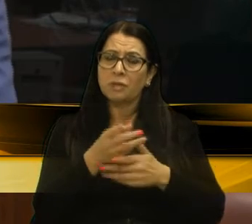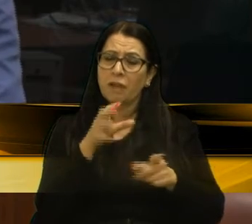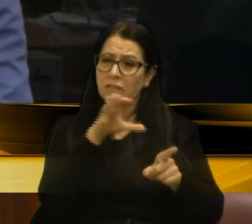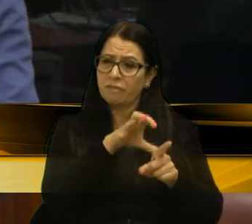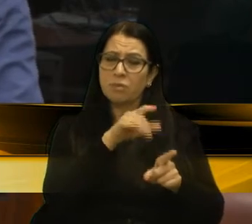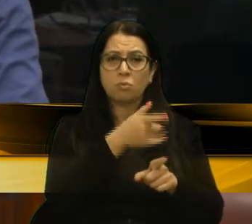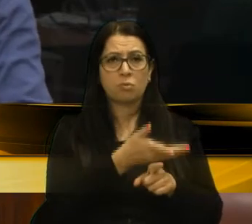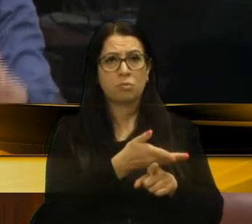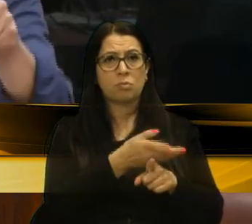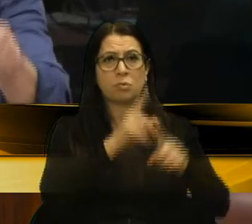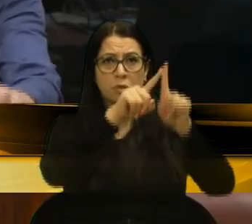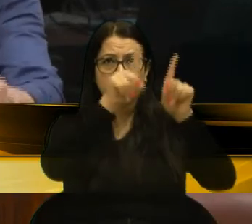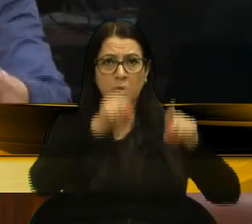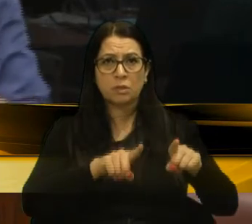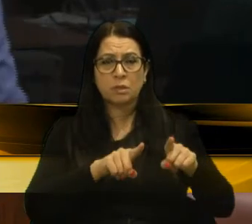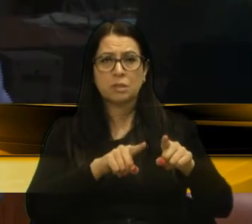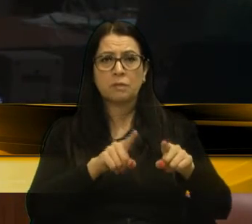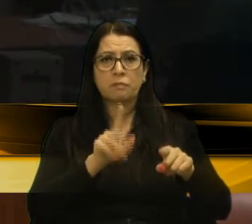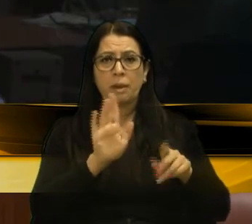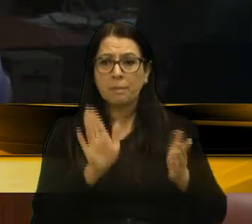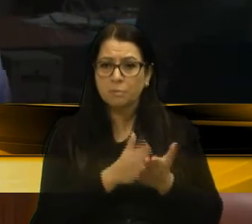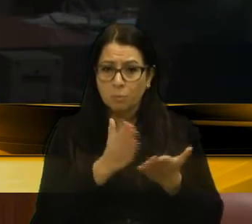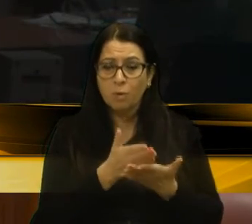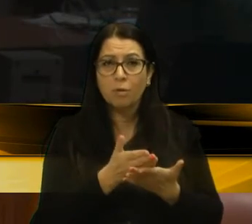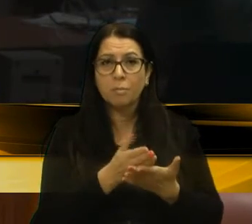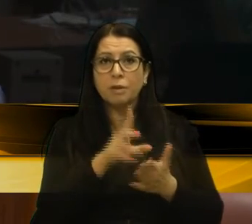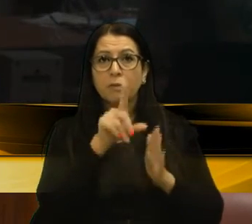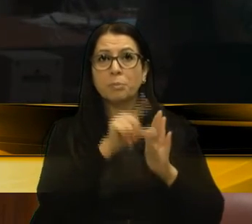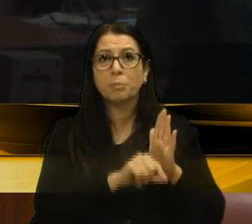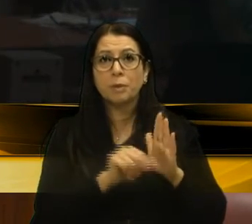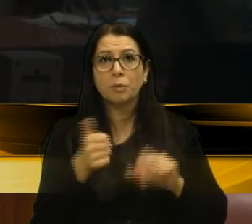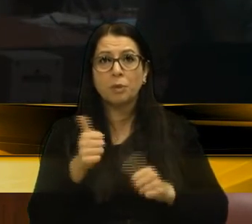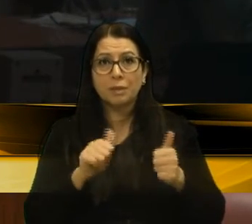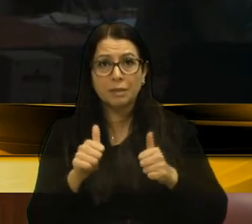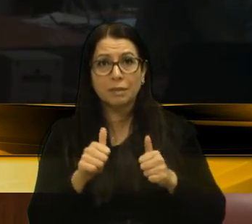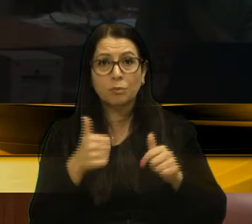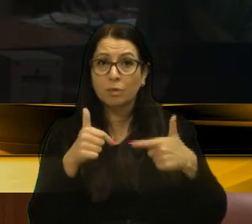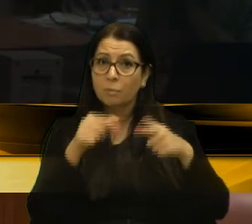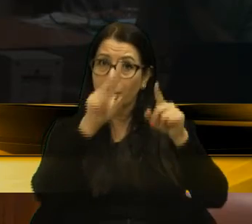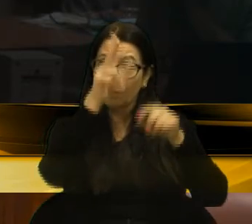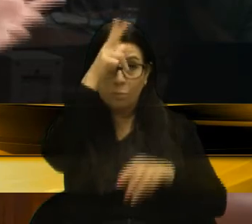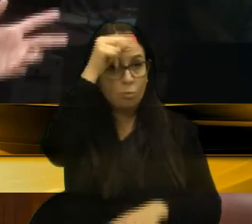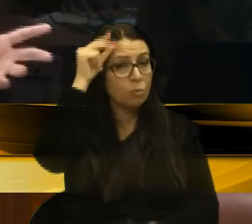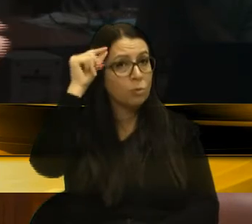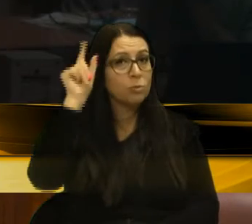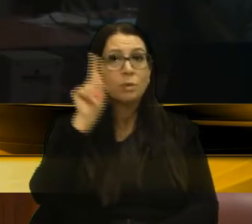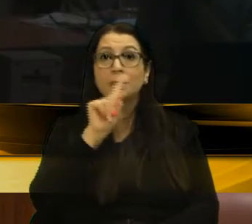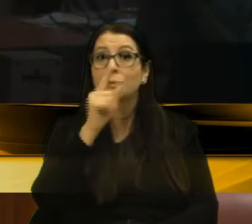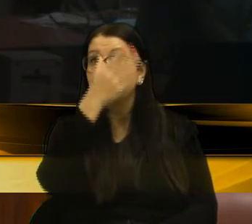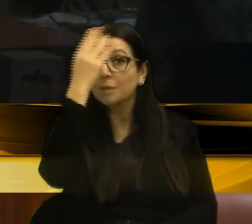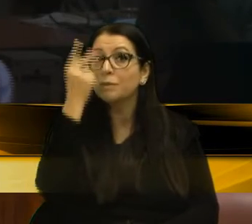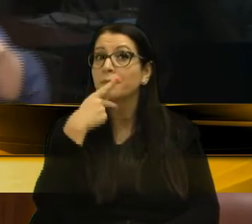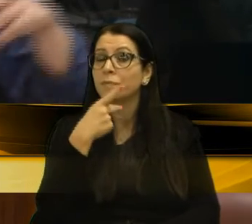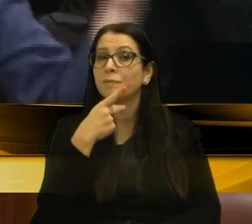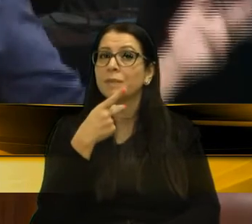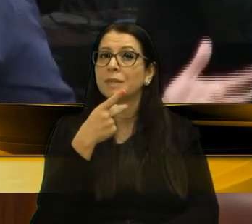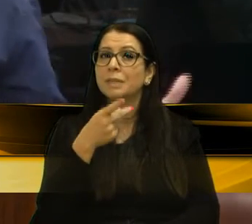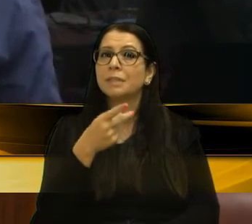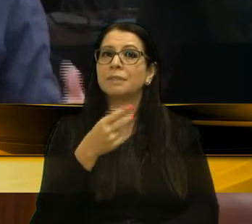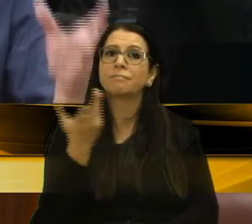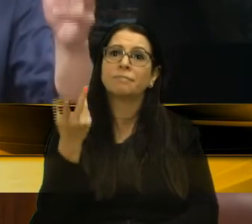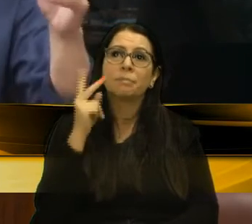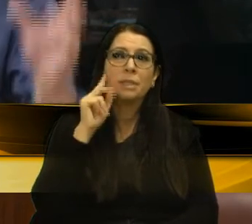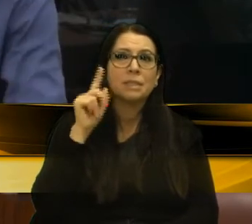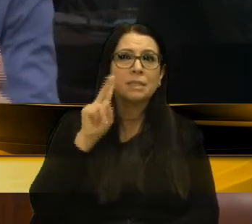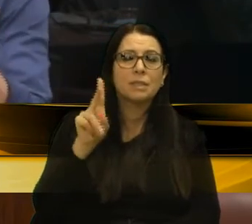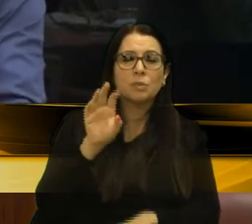servidor, que vai empobrecer, que vai baixar a qualidade de pressão de serviço público, sem falar que é aquela velha visão